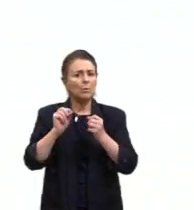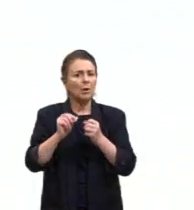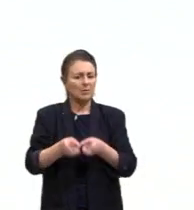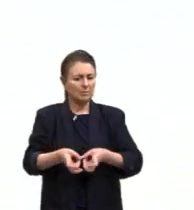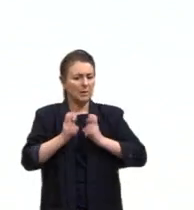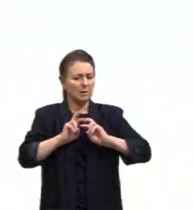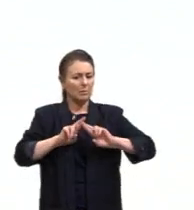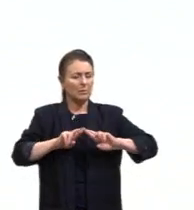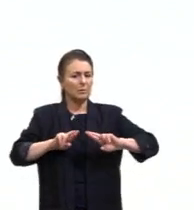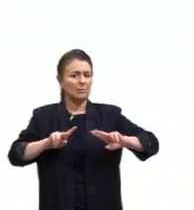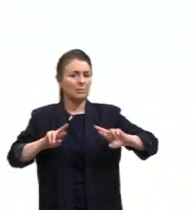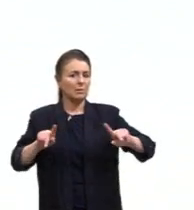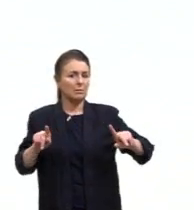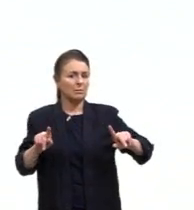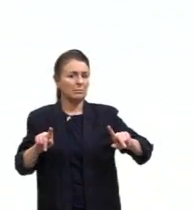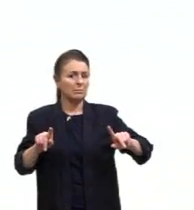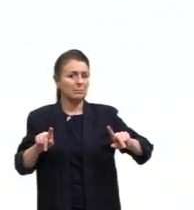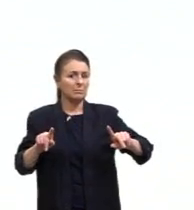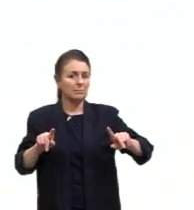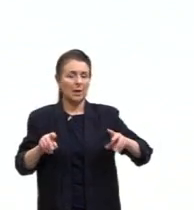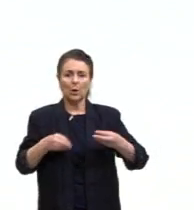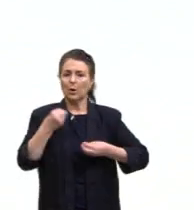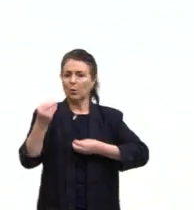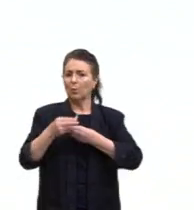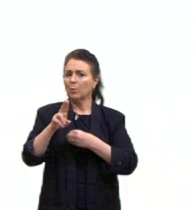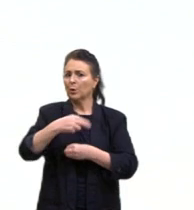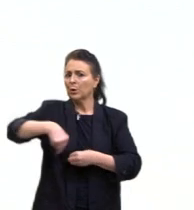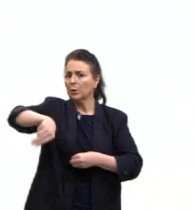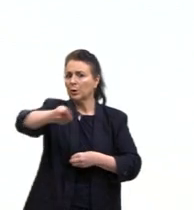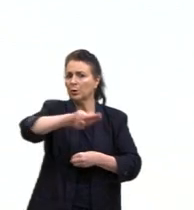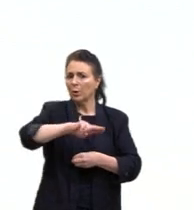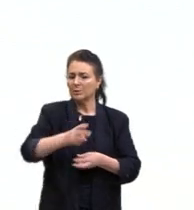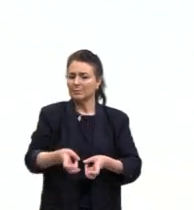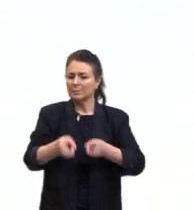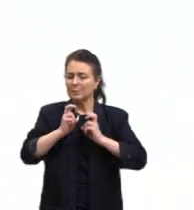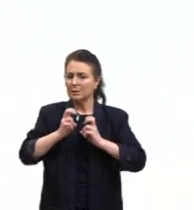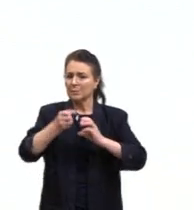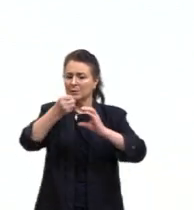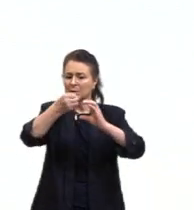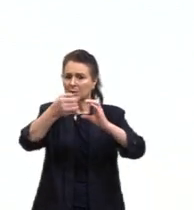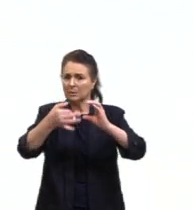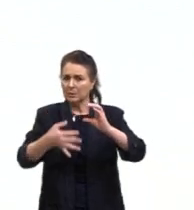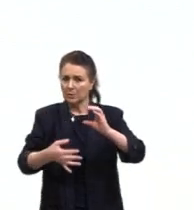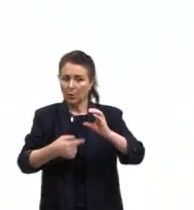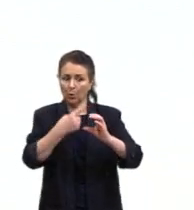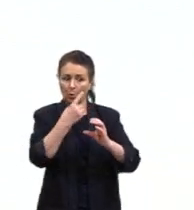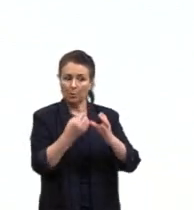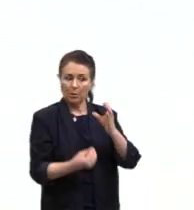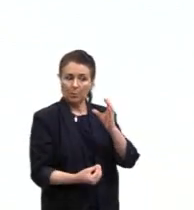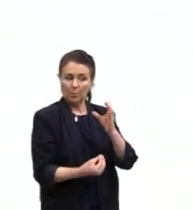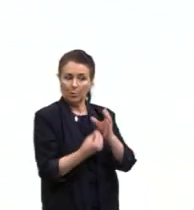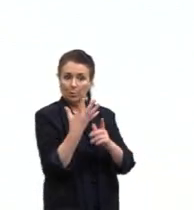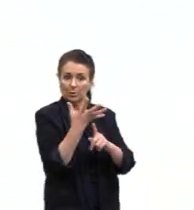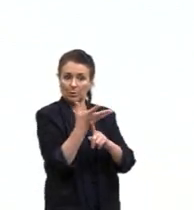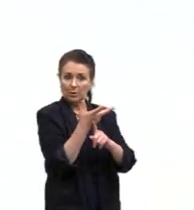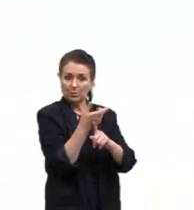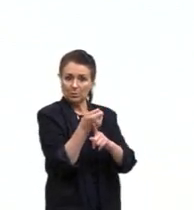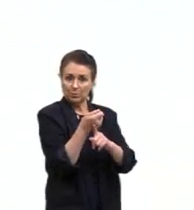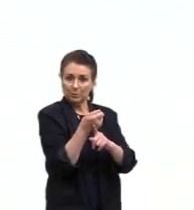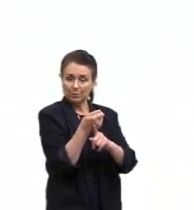elas, como que nós, o que caracteriza uma ser uma produção artística